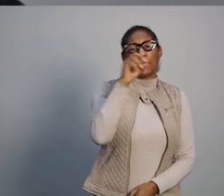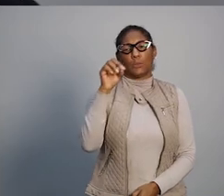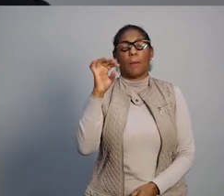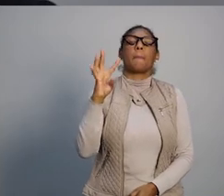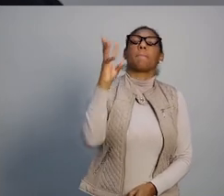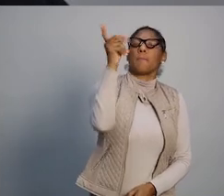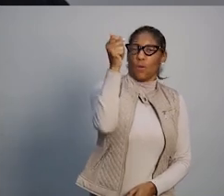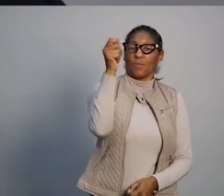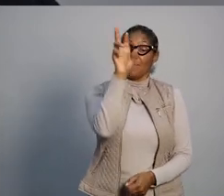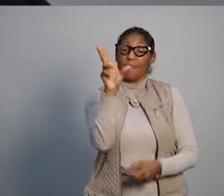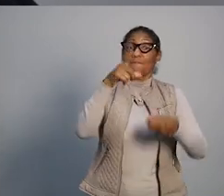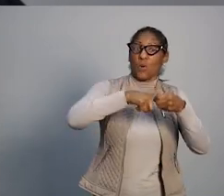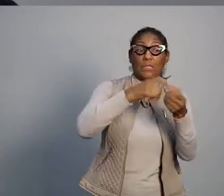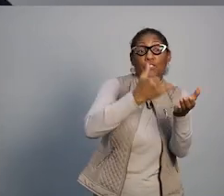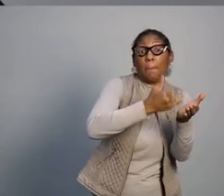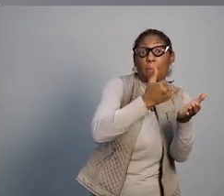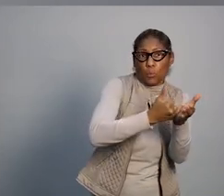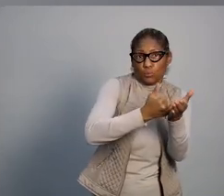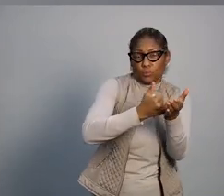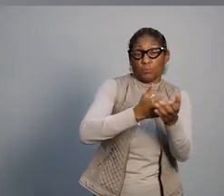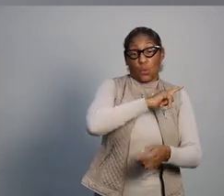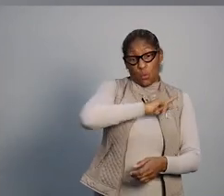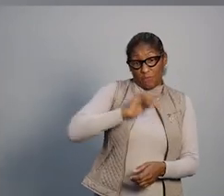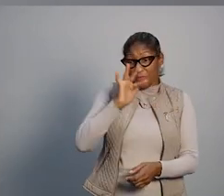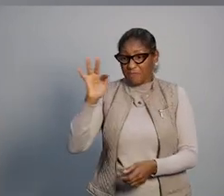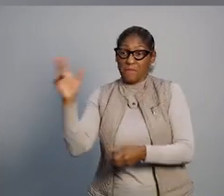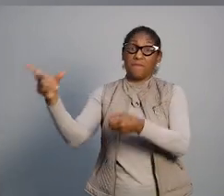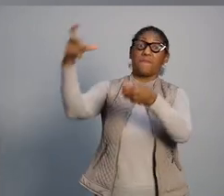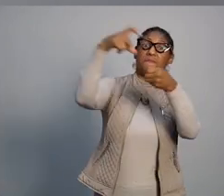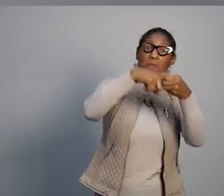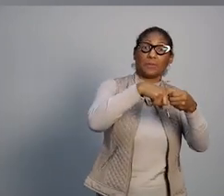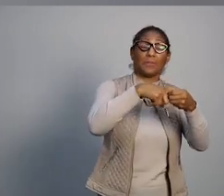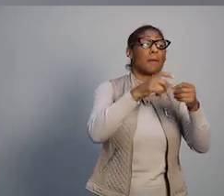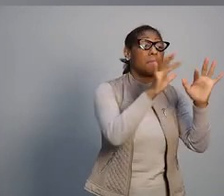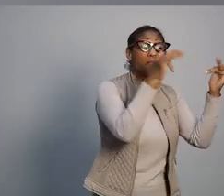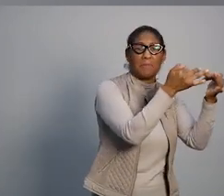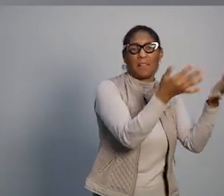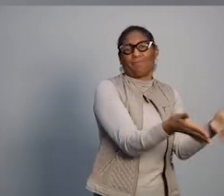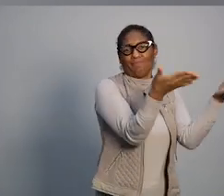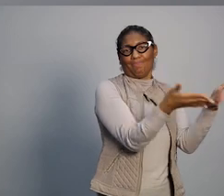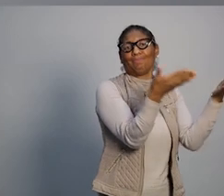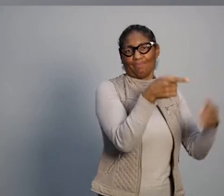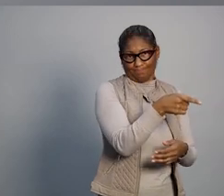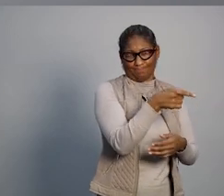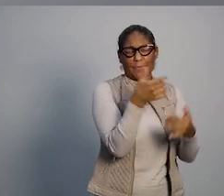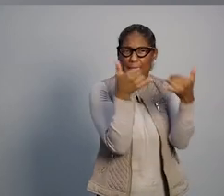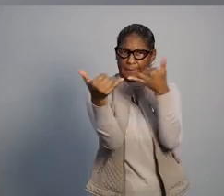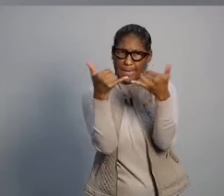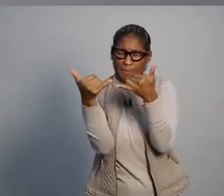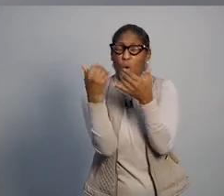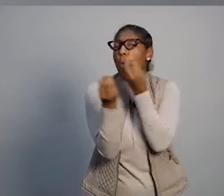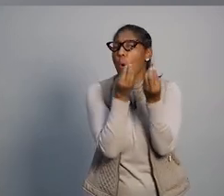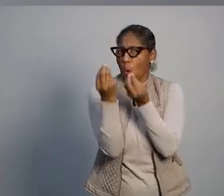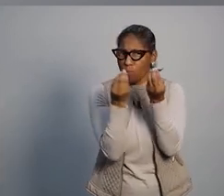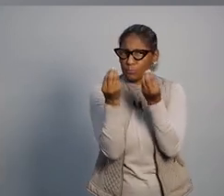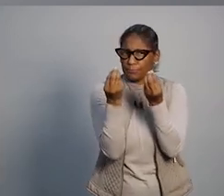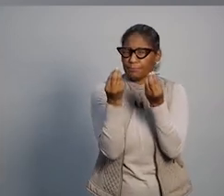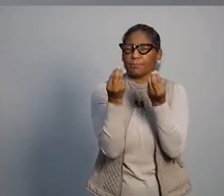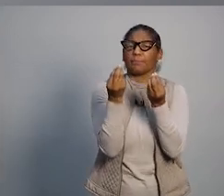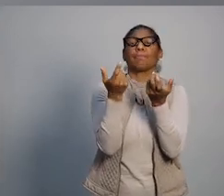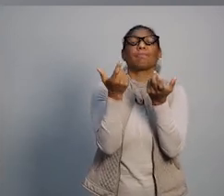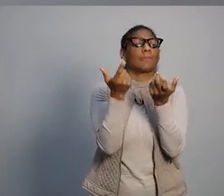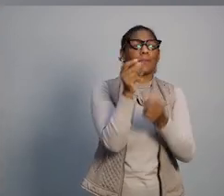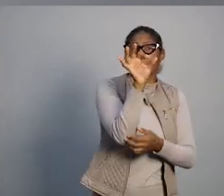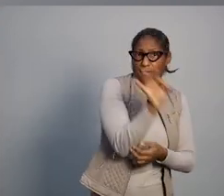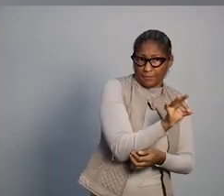Quase R$ 500 milhões em devolução de imposto pelo Governo do Estado para as famílias de mais baixa renda. Veja alguns exemplos de como vai